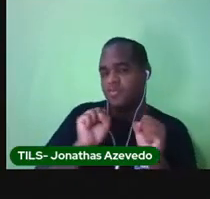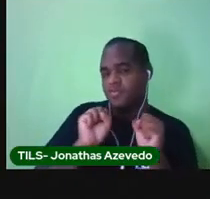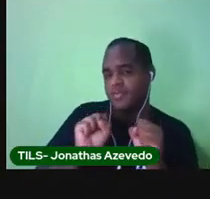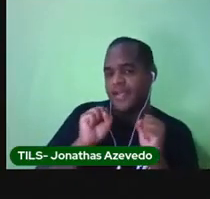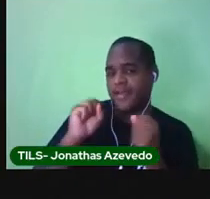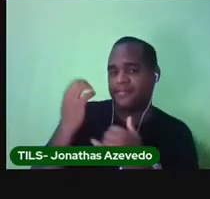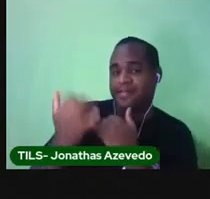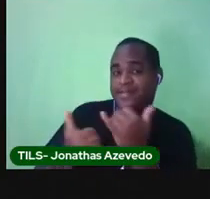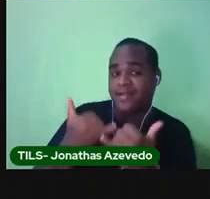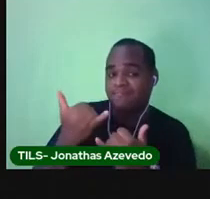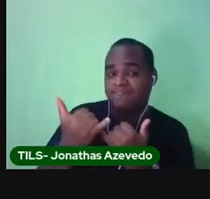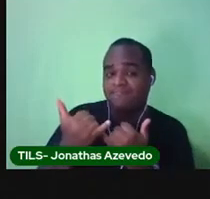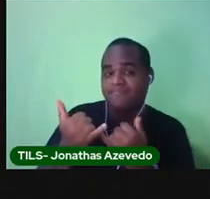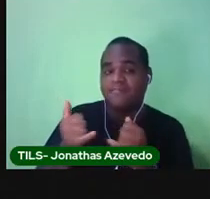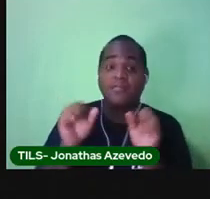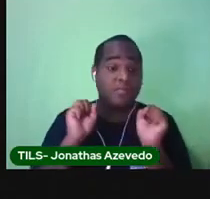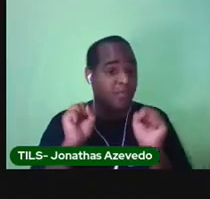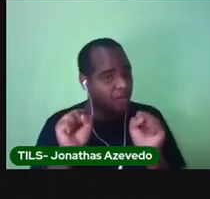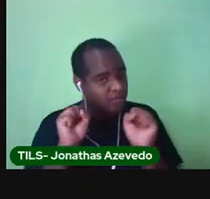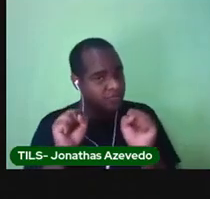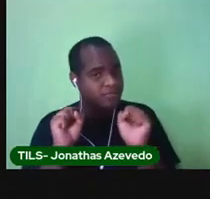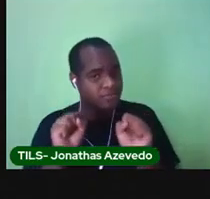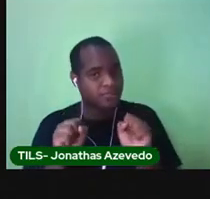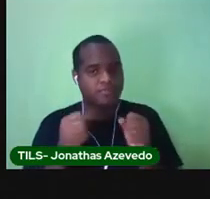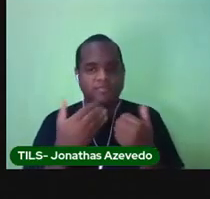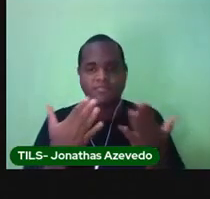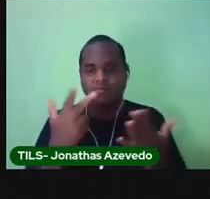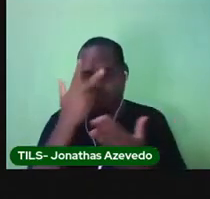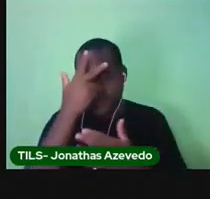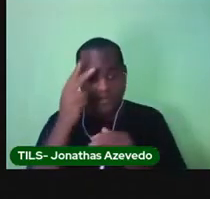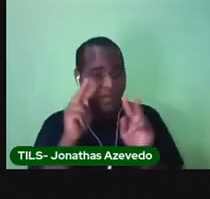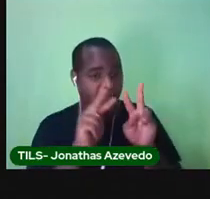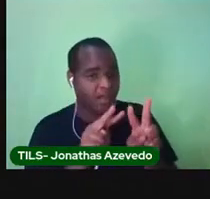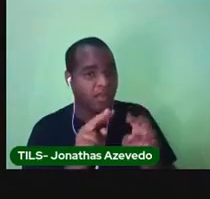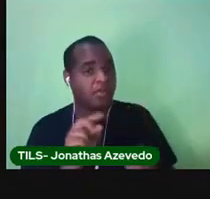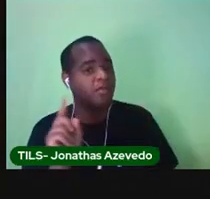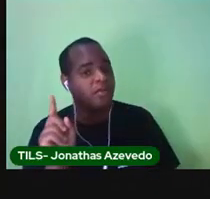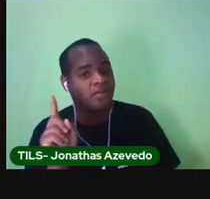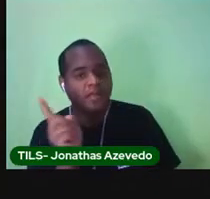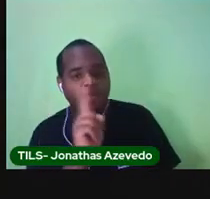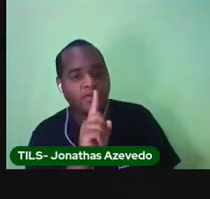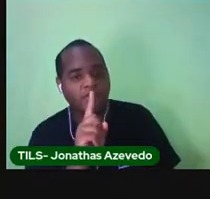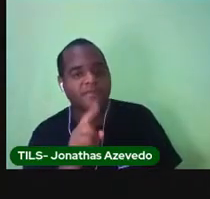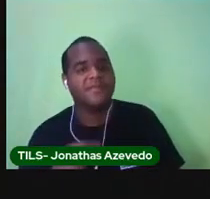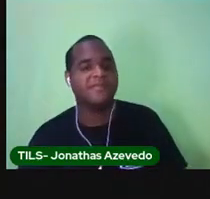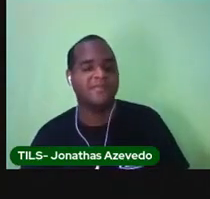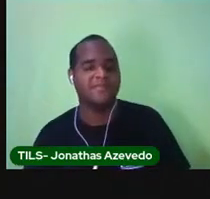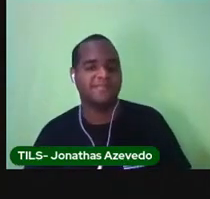Posso jogar? Pode. Ninguém vai olhar? Não.